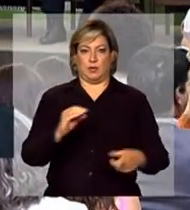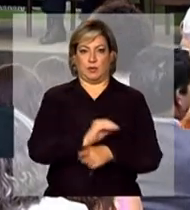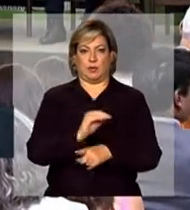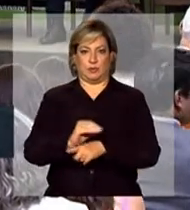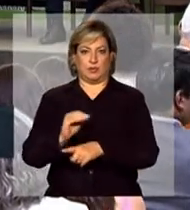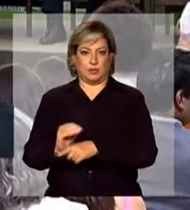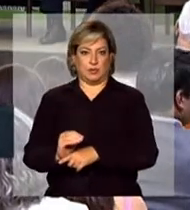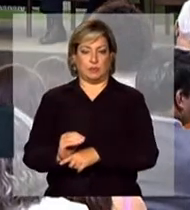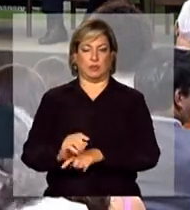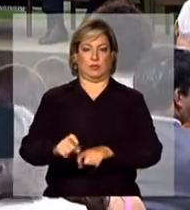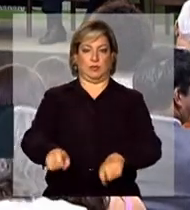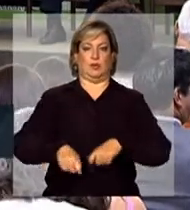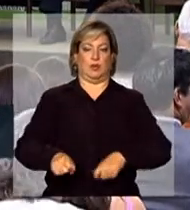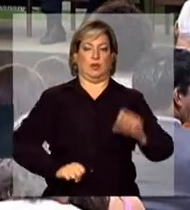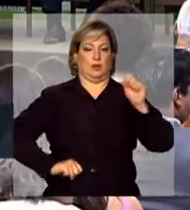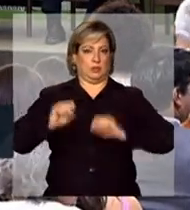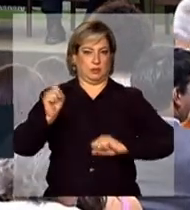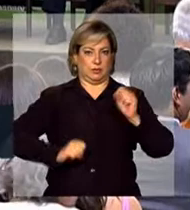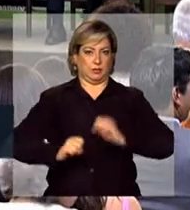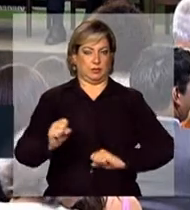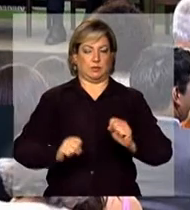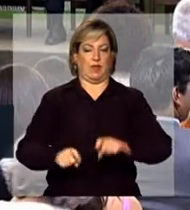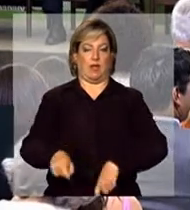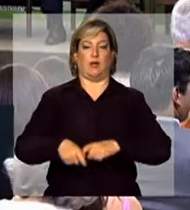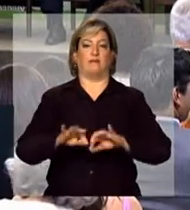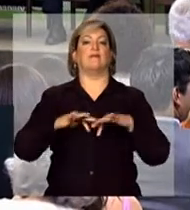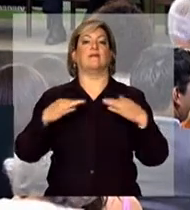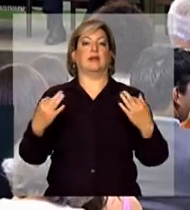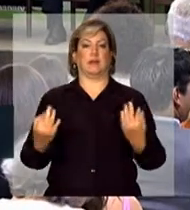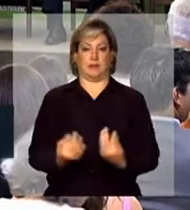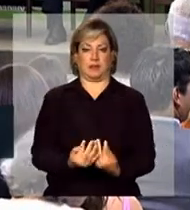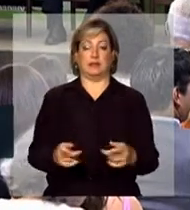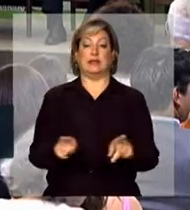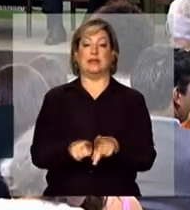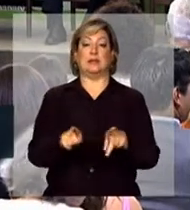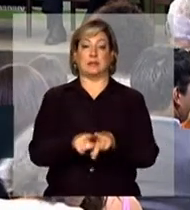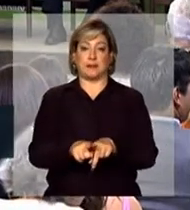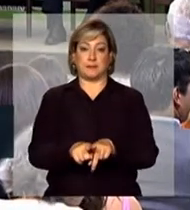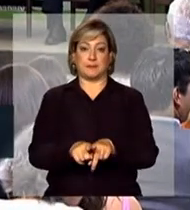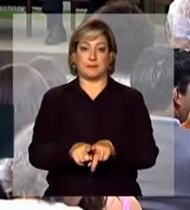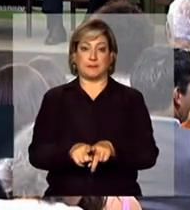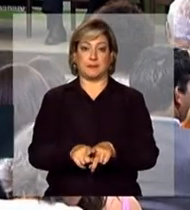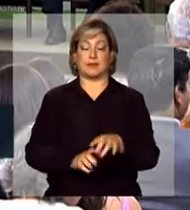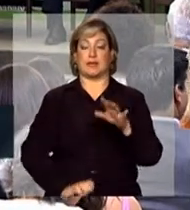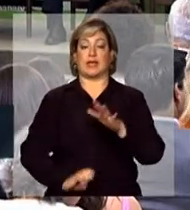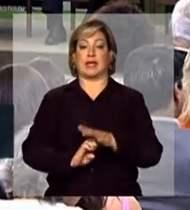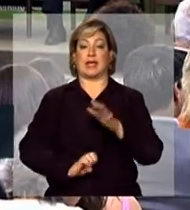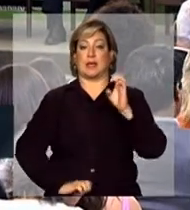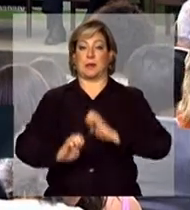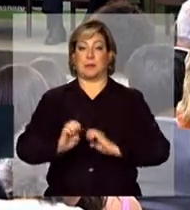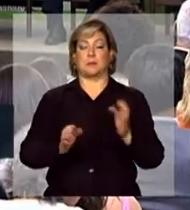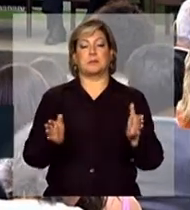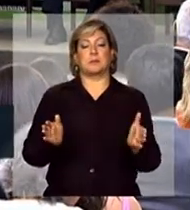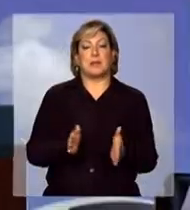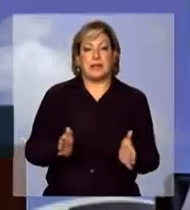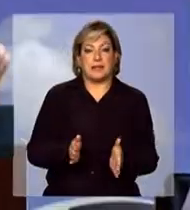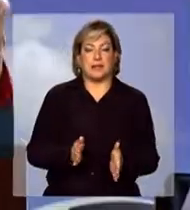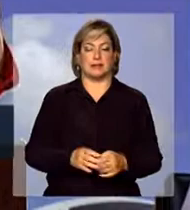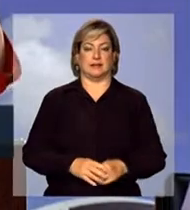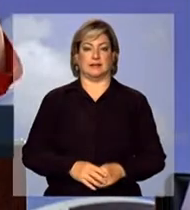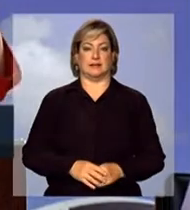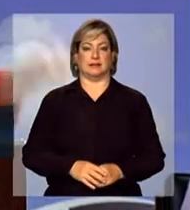agroindústria, da agricultura familiar e também nas empresas, nas pequenas empresas,